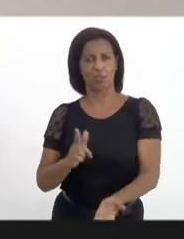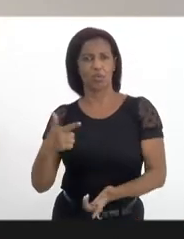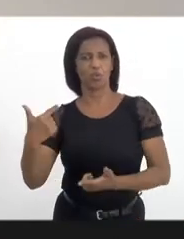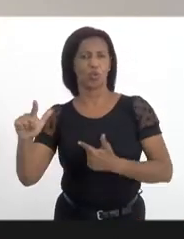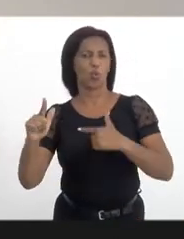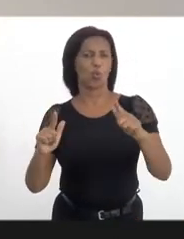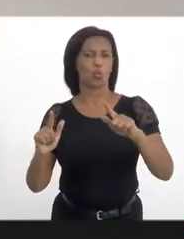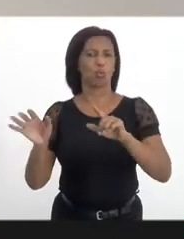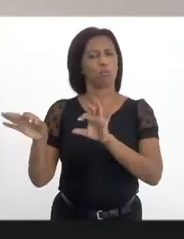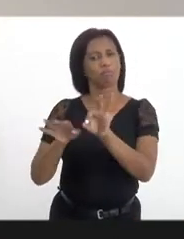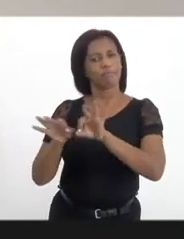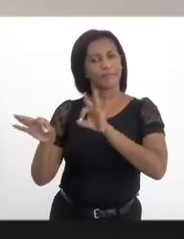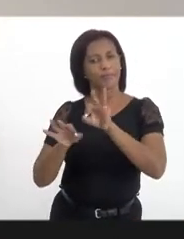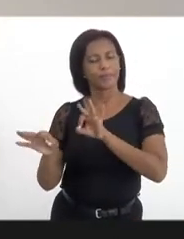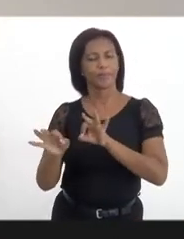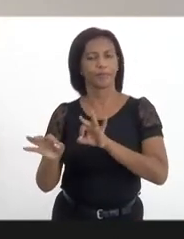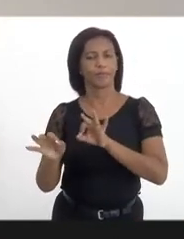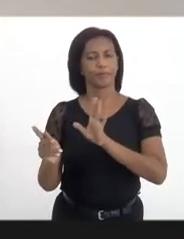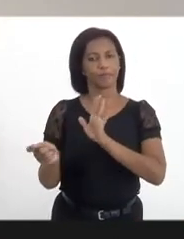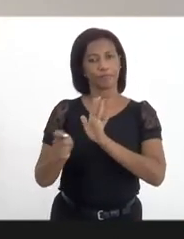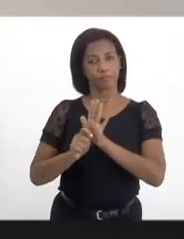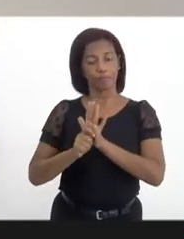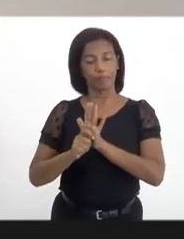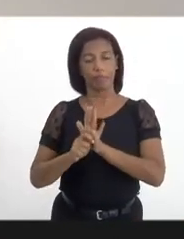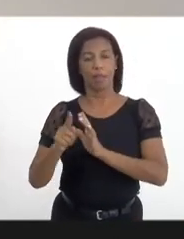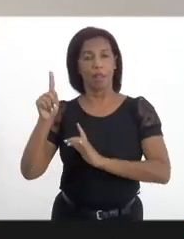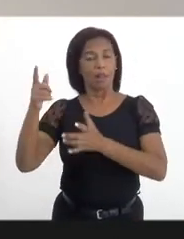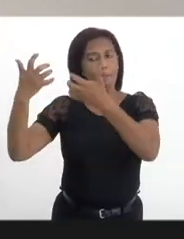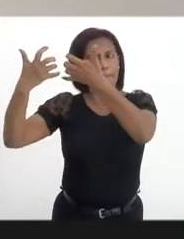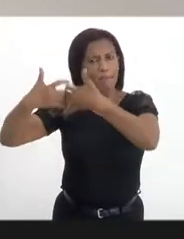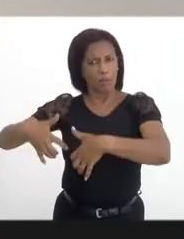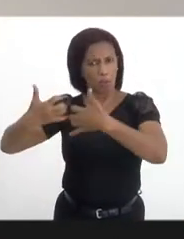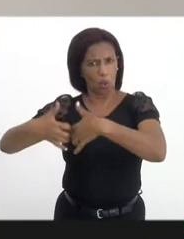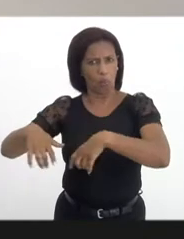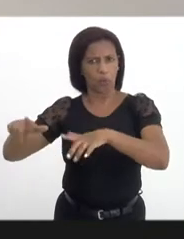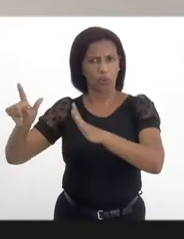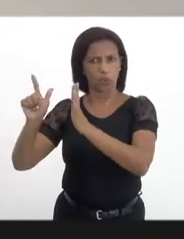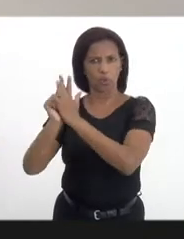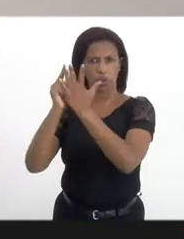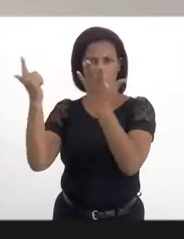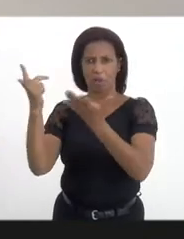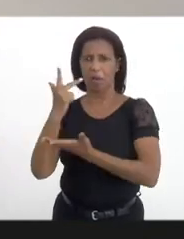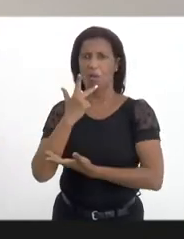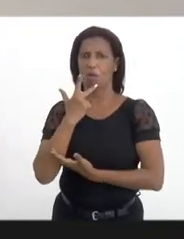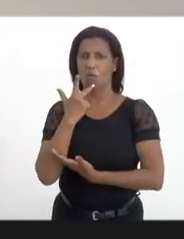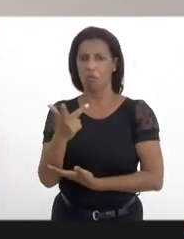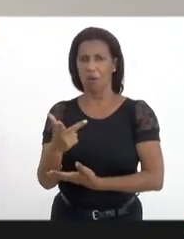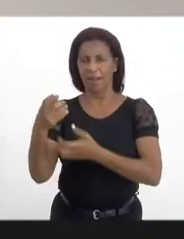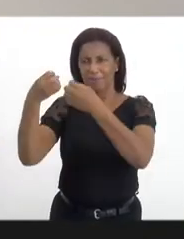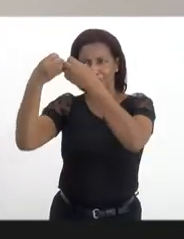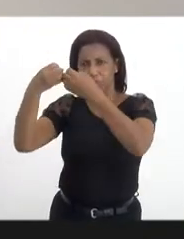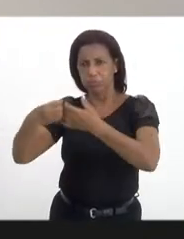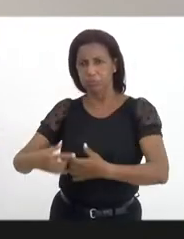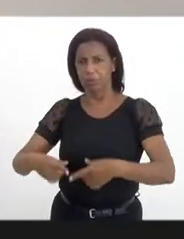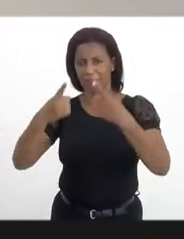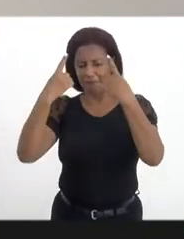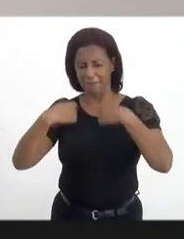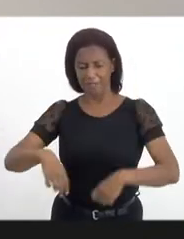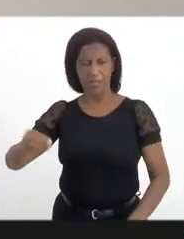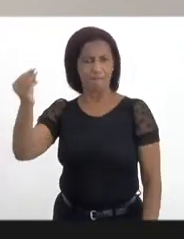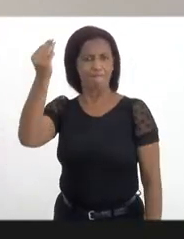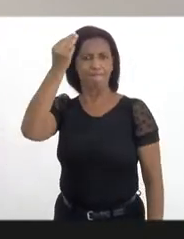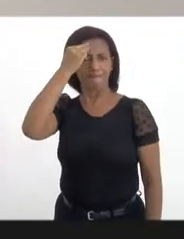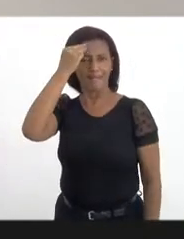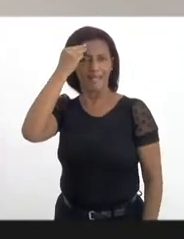de drogas. O jornal Tribuna de Petrópolis diz que os prejuízos são visíveis na saúde física e principalmente mental dos